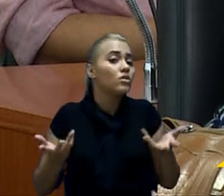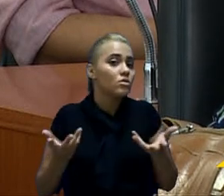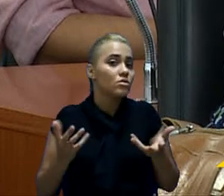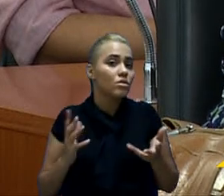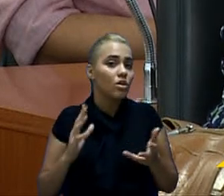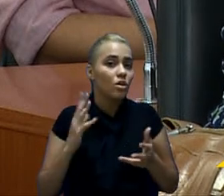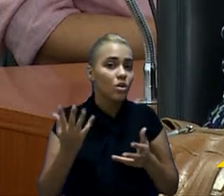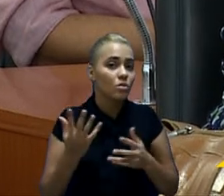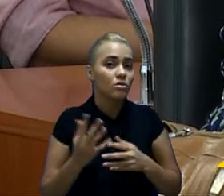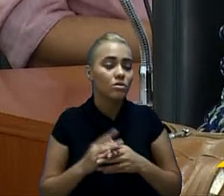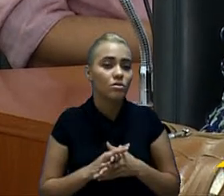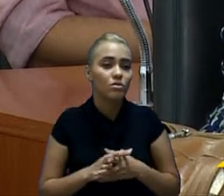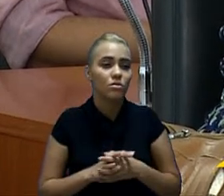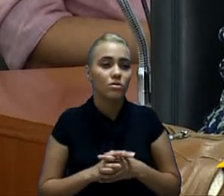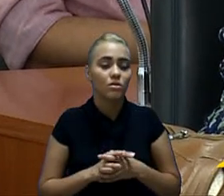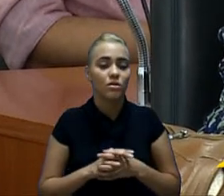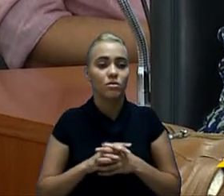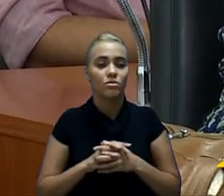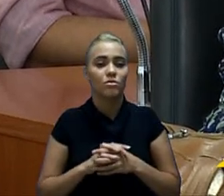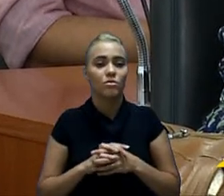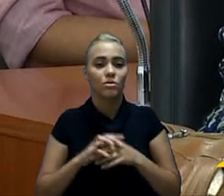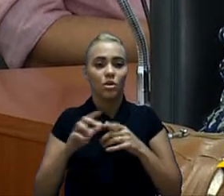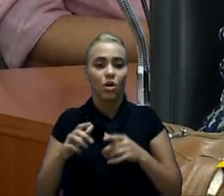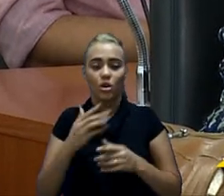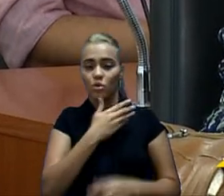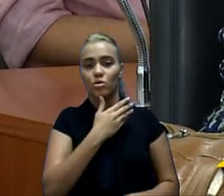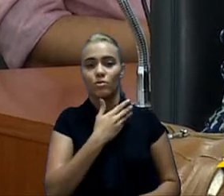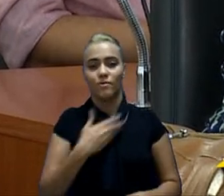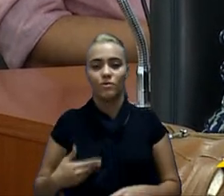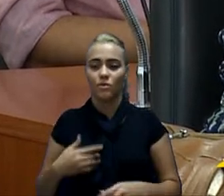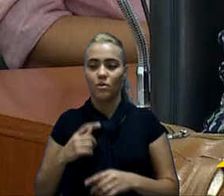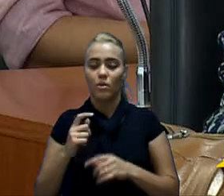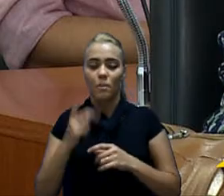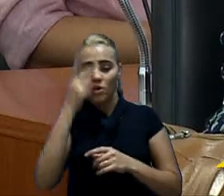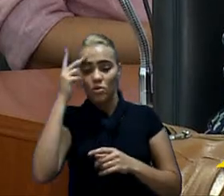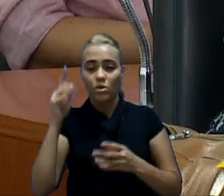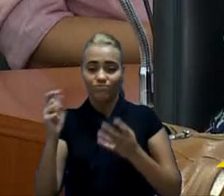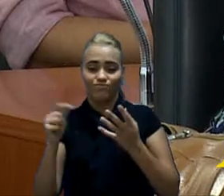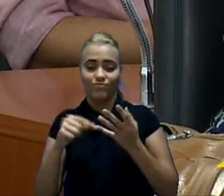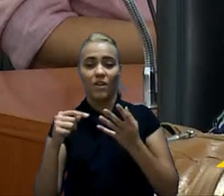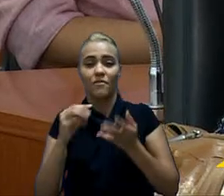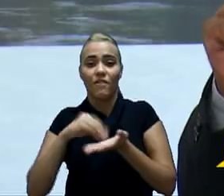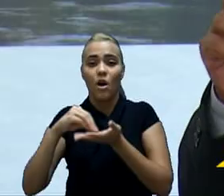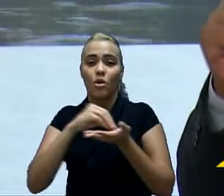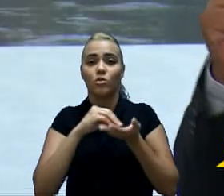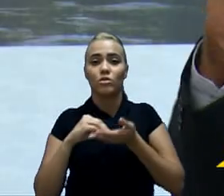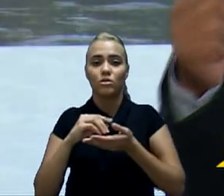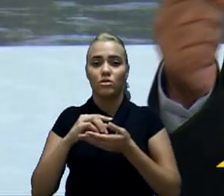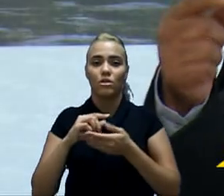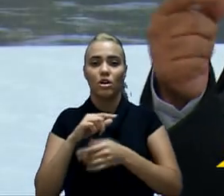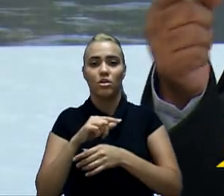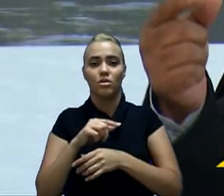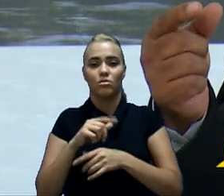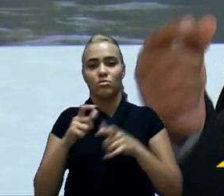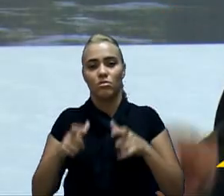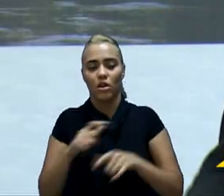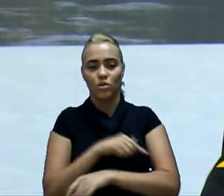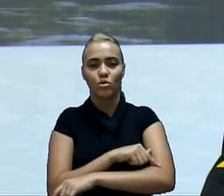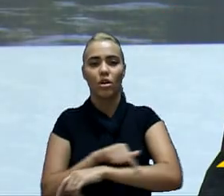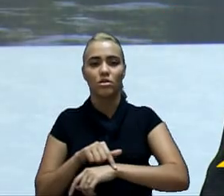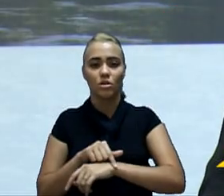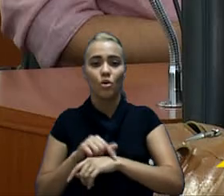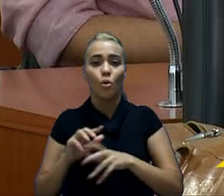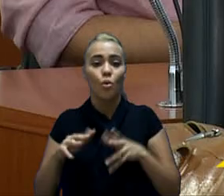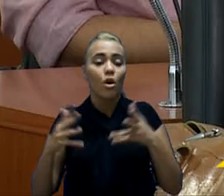Isso vai? estamos com o ano da área da educação, reposição dos profissionais que estão faltando. Eu não entendi a última pergunta. Isso vai para... Quando vai